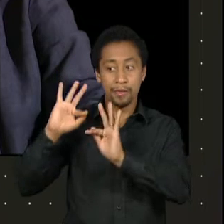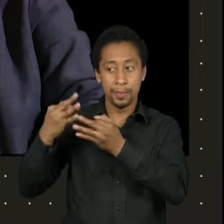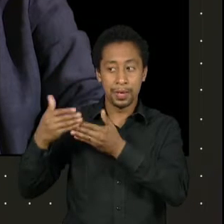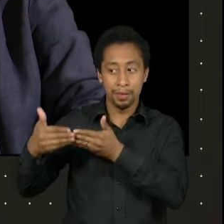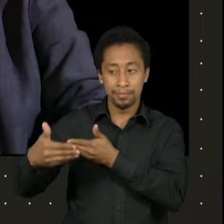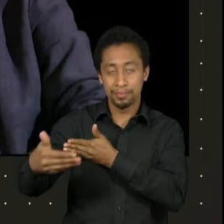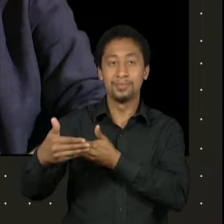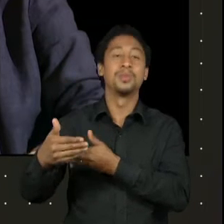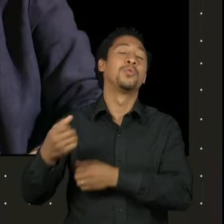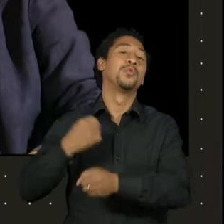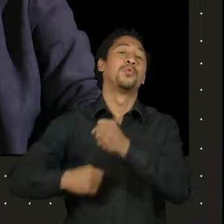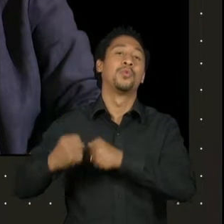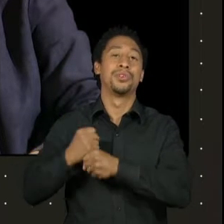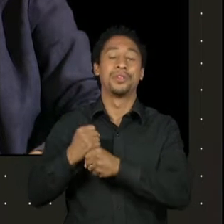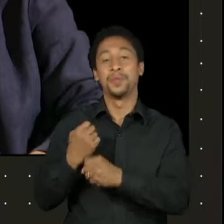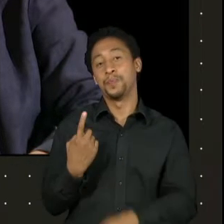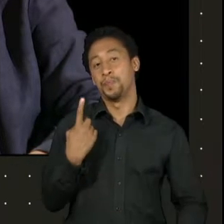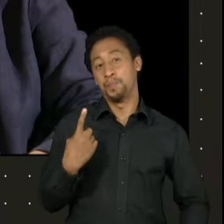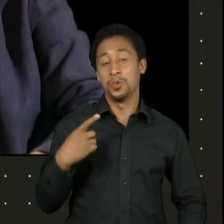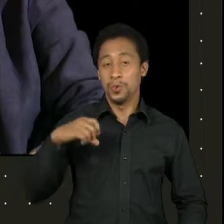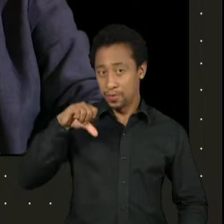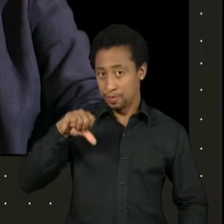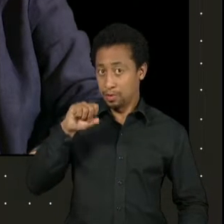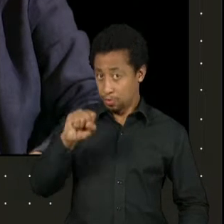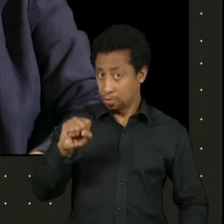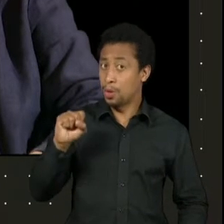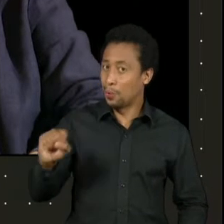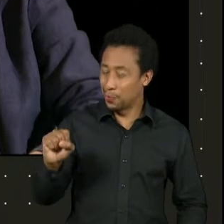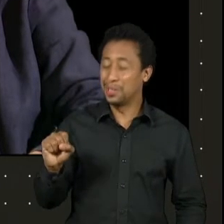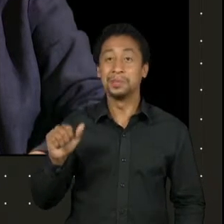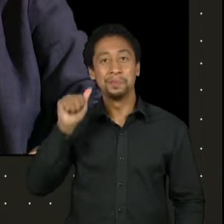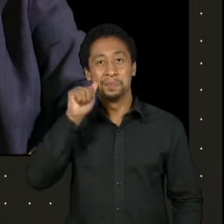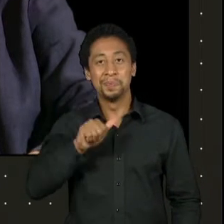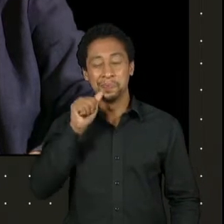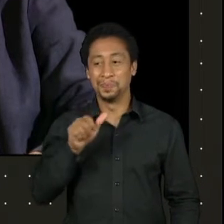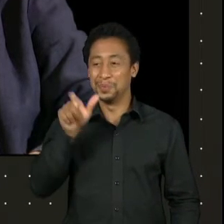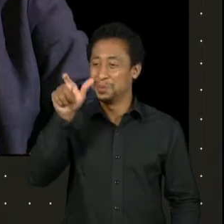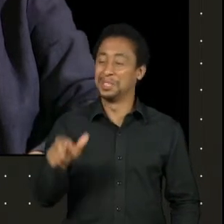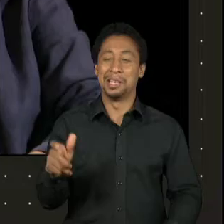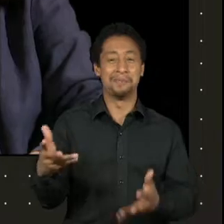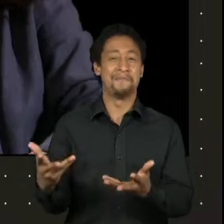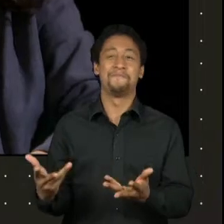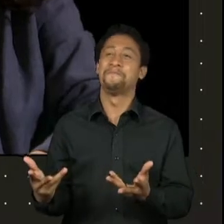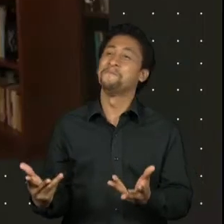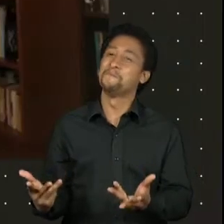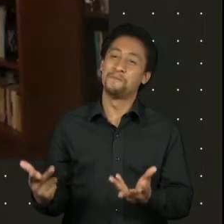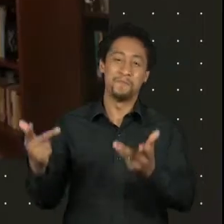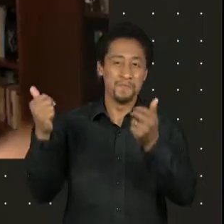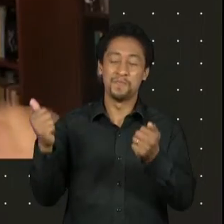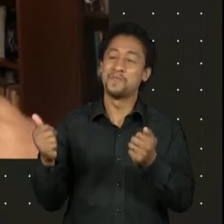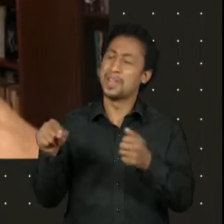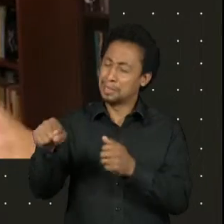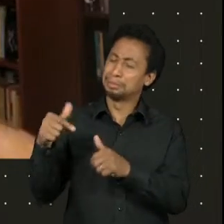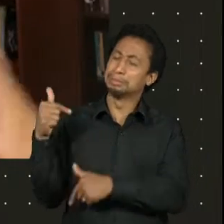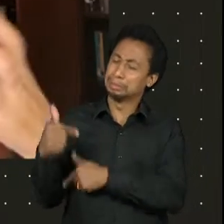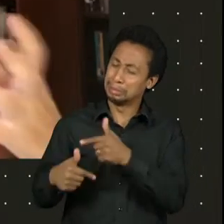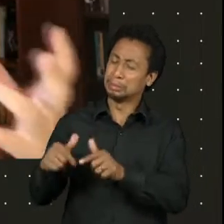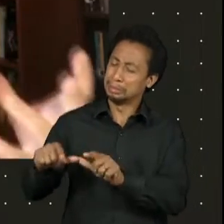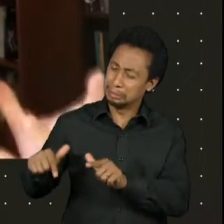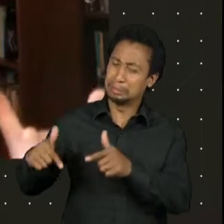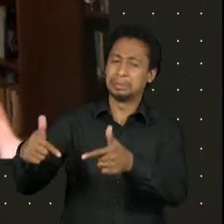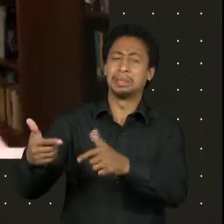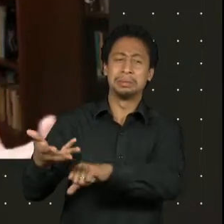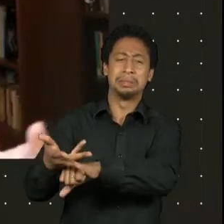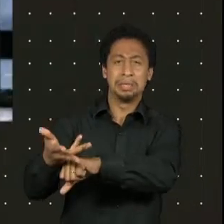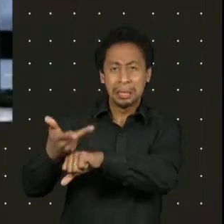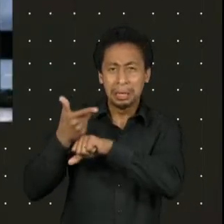E é uma atriz incrível, né? Lígia é impressionante. dedicação, o talento, a